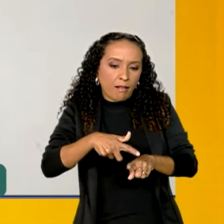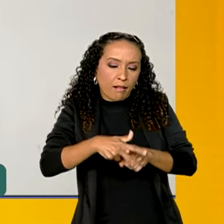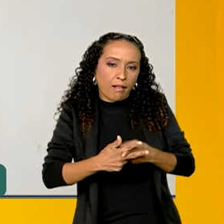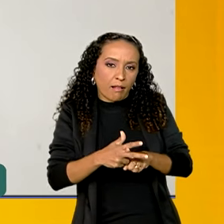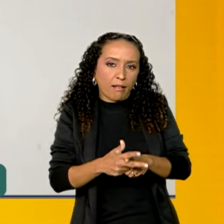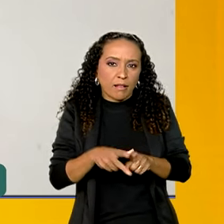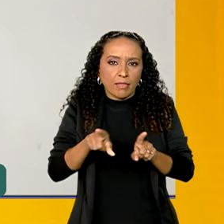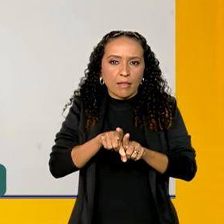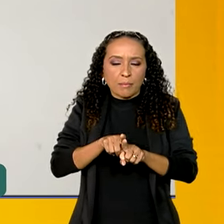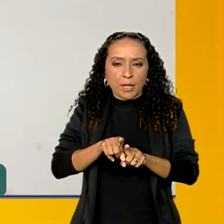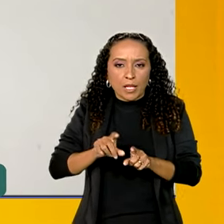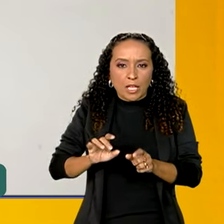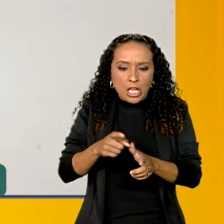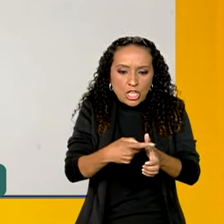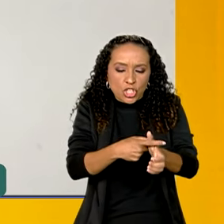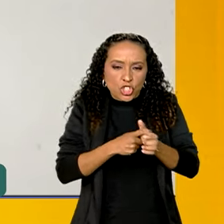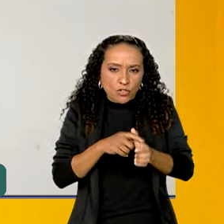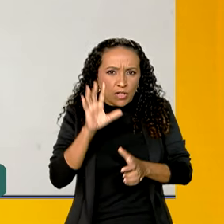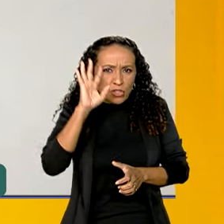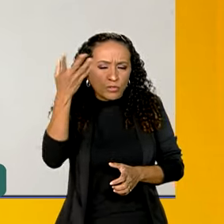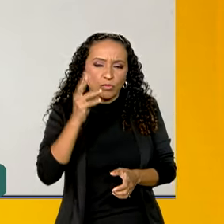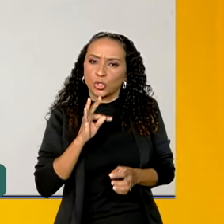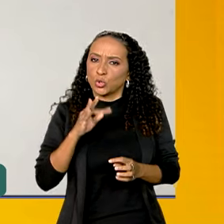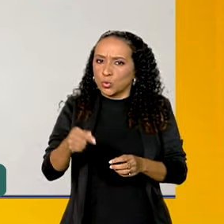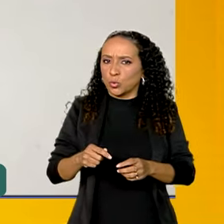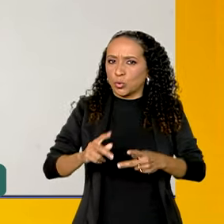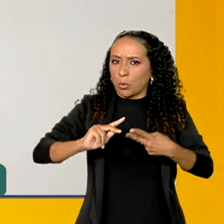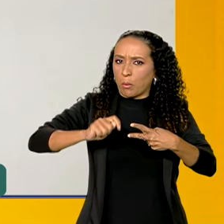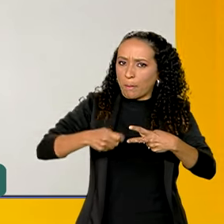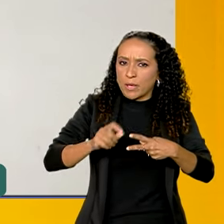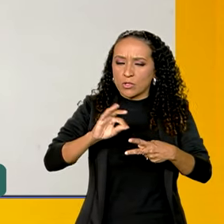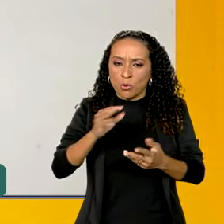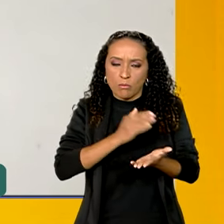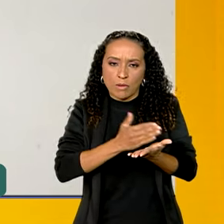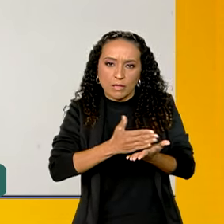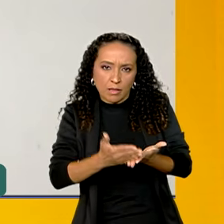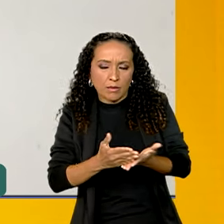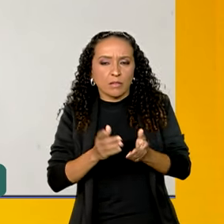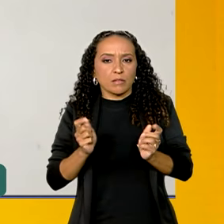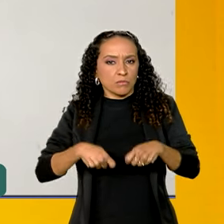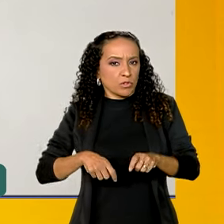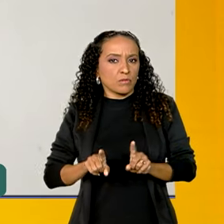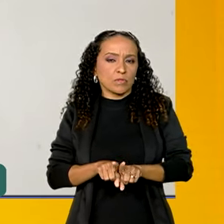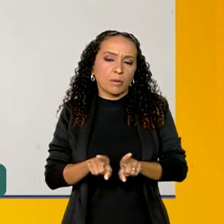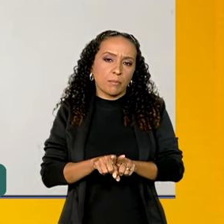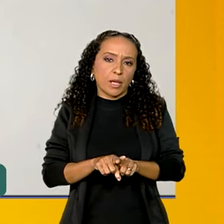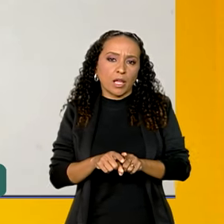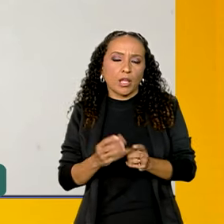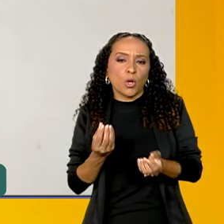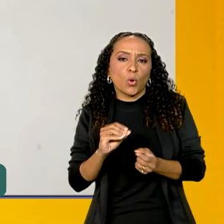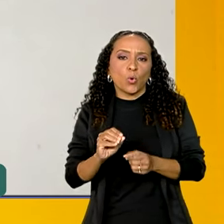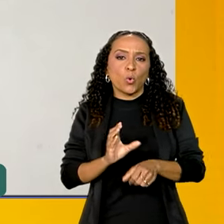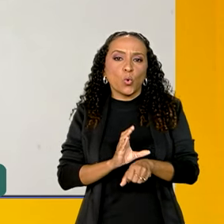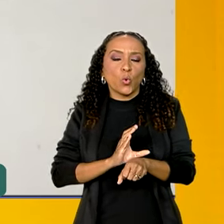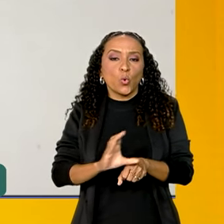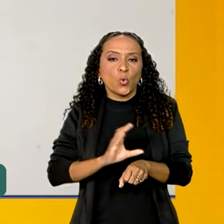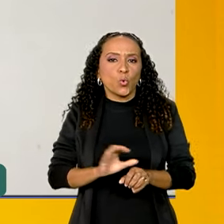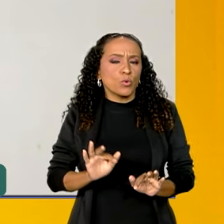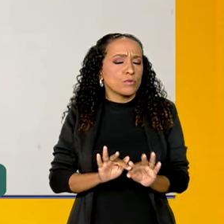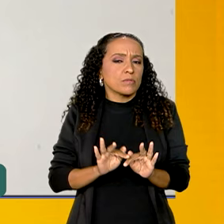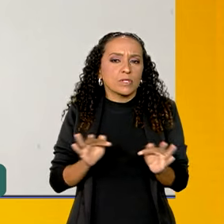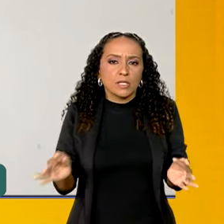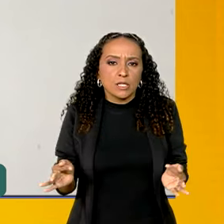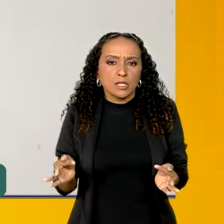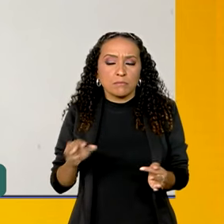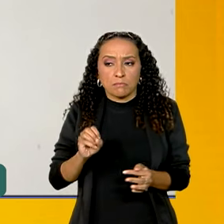agregar suas dívidas e resolver tudo ou com um PIX ou com um parcelamento, a gente colocou também um curso muito simples